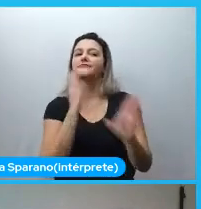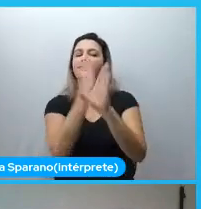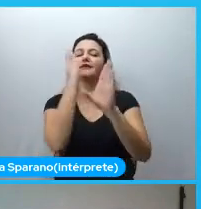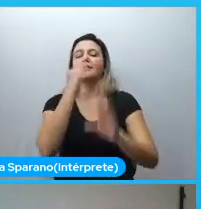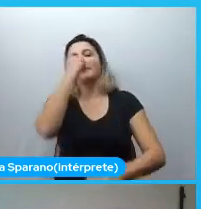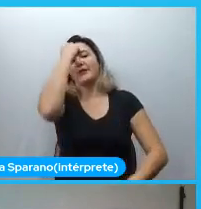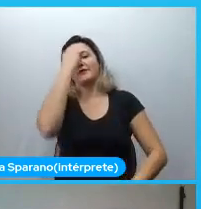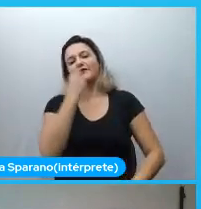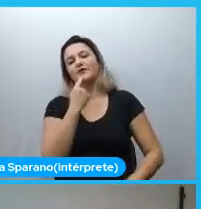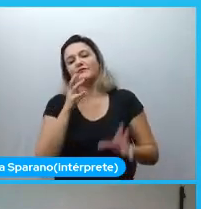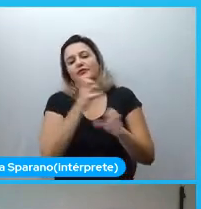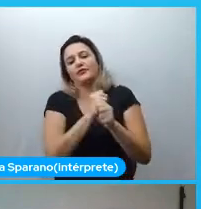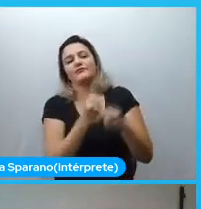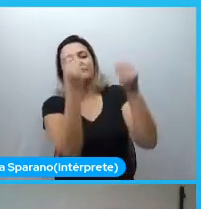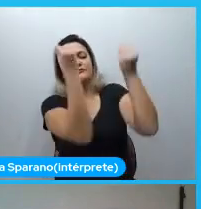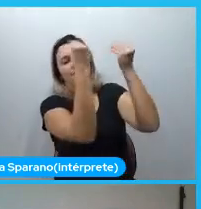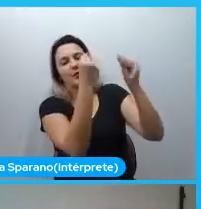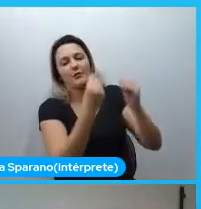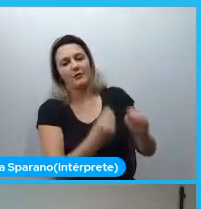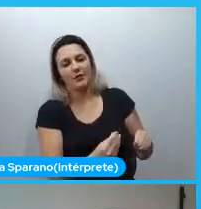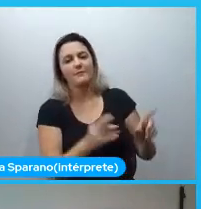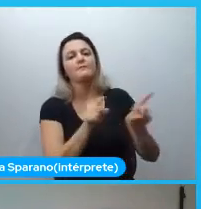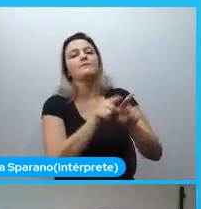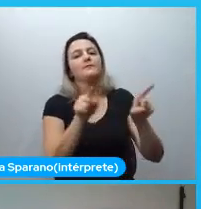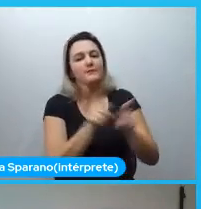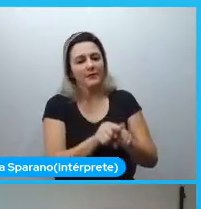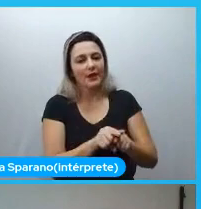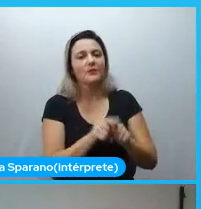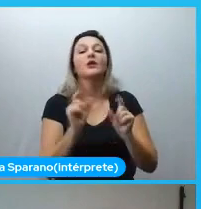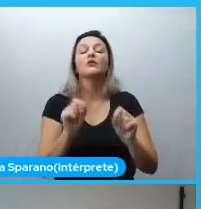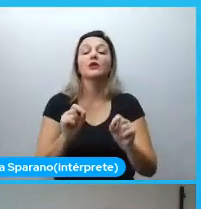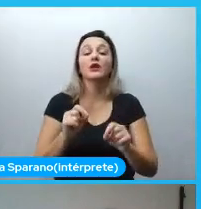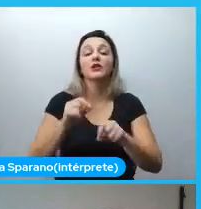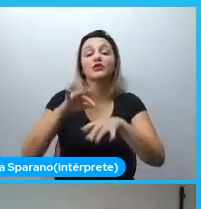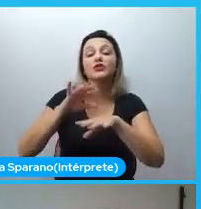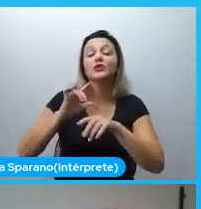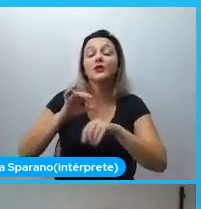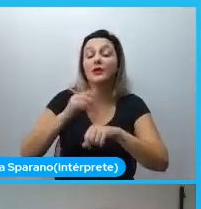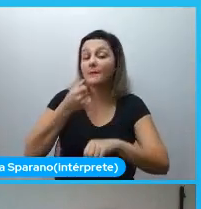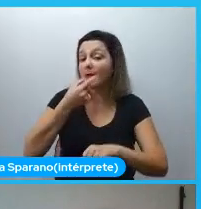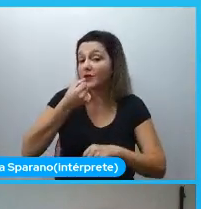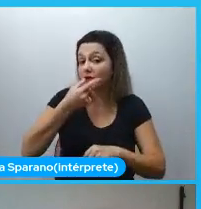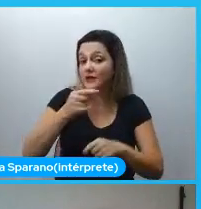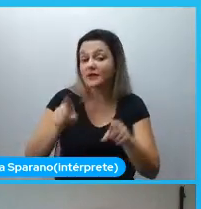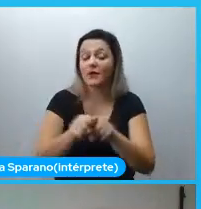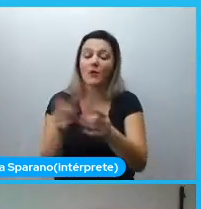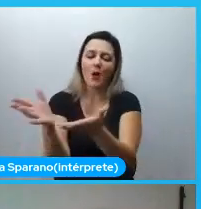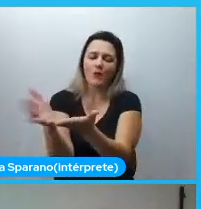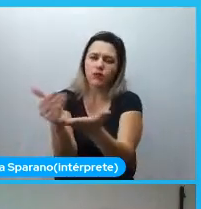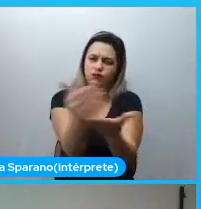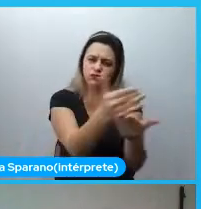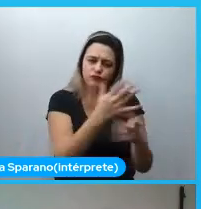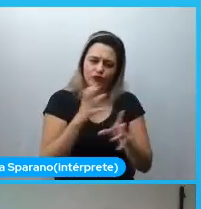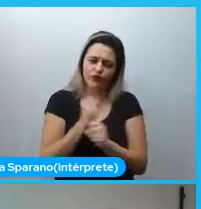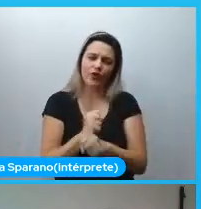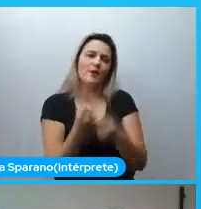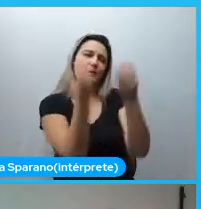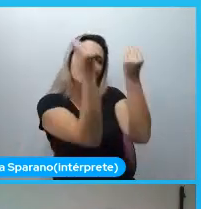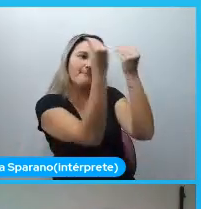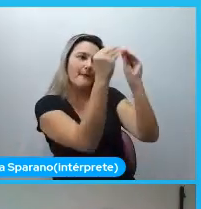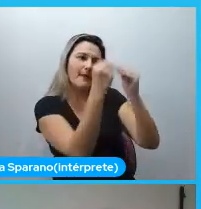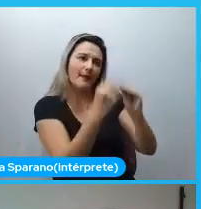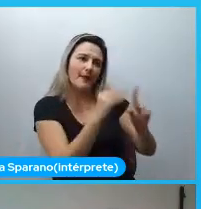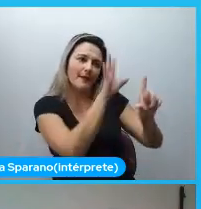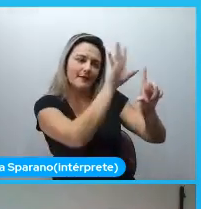medicação também, e os dados de diagnóstico. Esses dados não foram tão importantes para a nossa pesquisa. A gente citou,